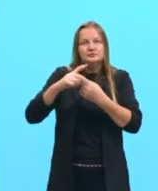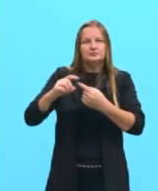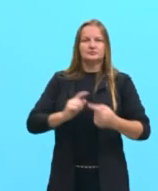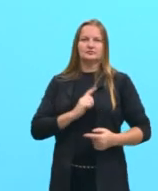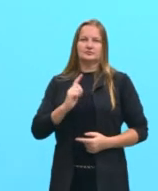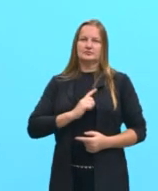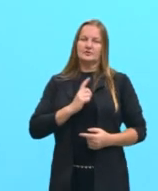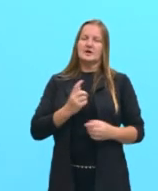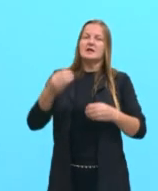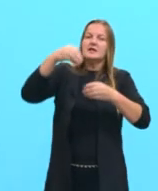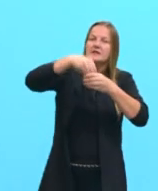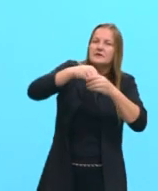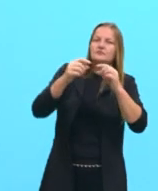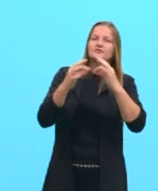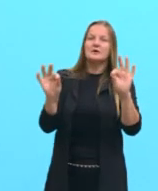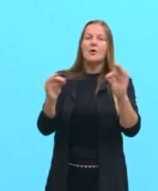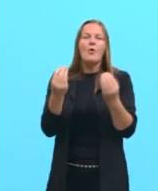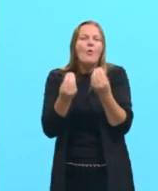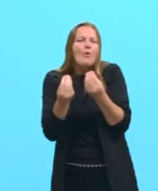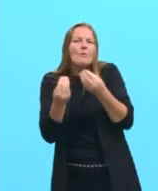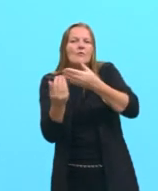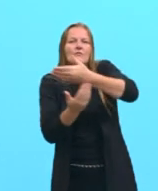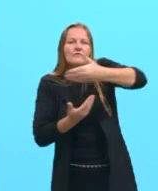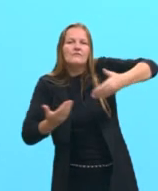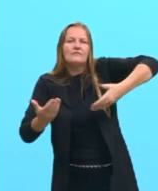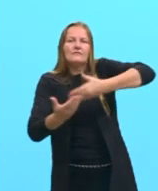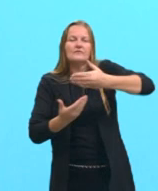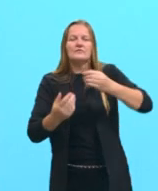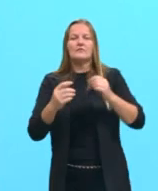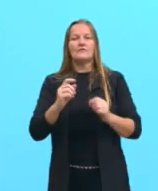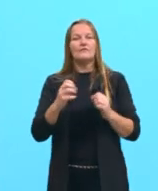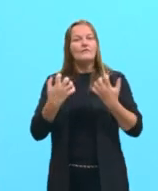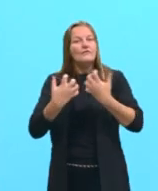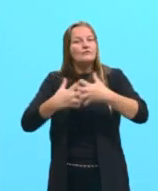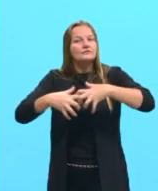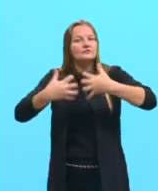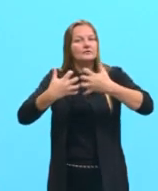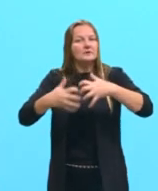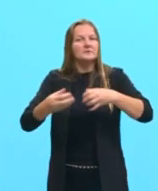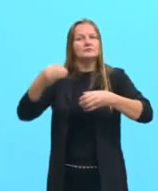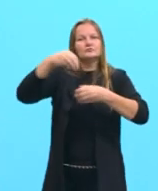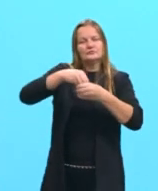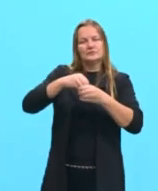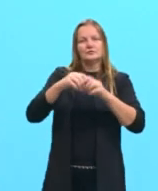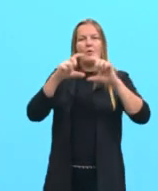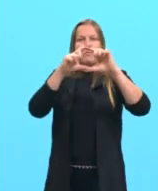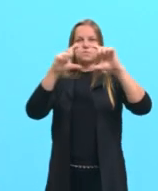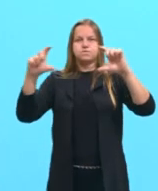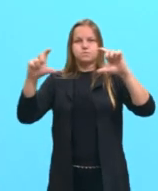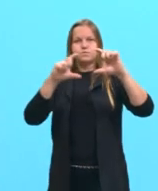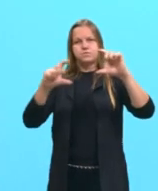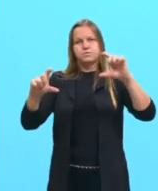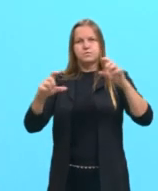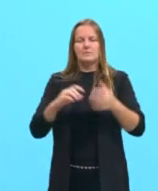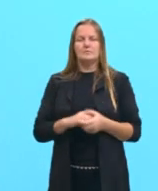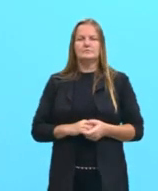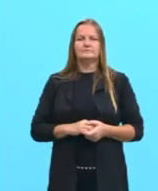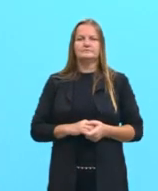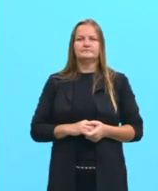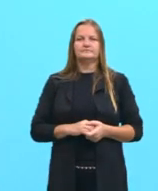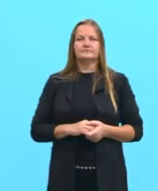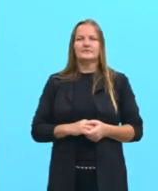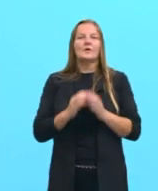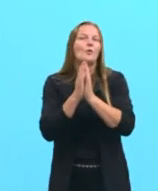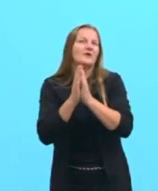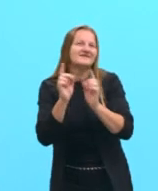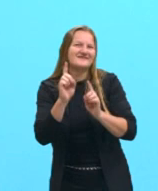dentro da sintaxe eu vou entender como é que essas classes funcionam dentro de uma oração. Então, aqui não é oração